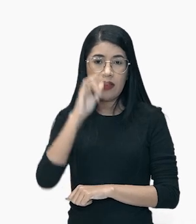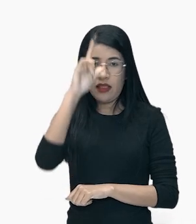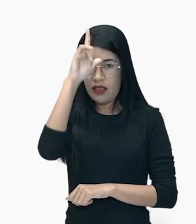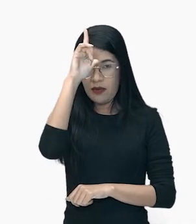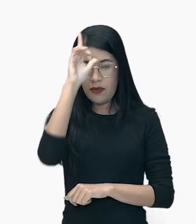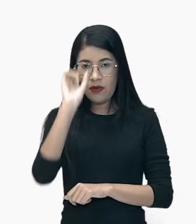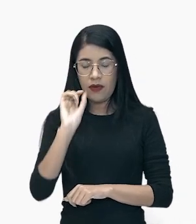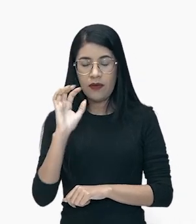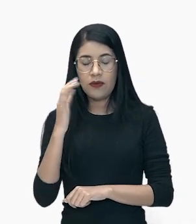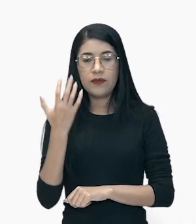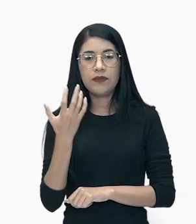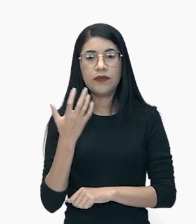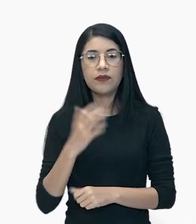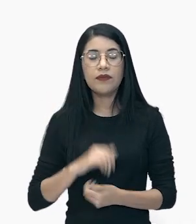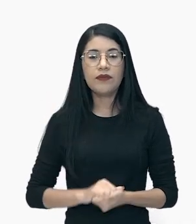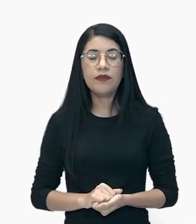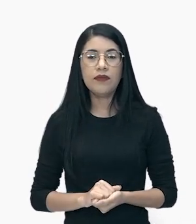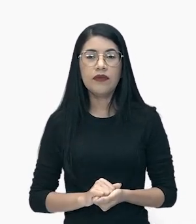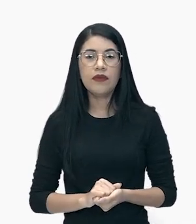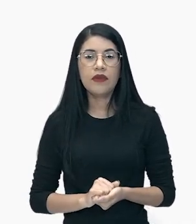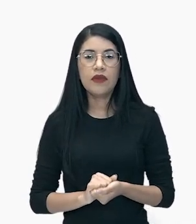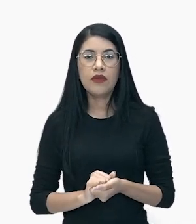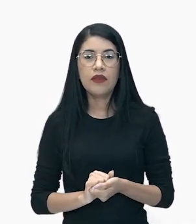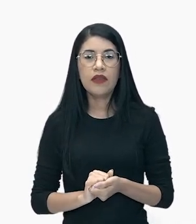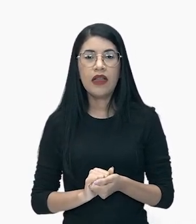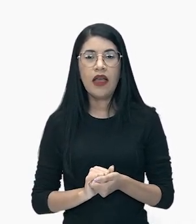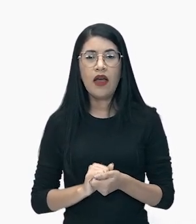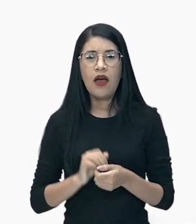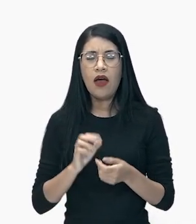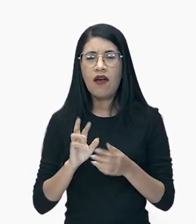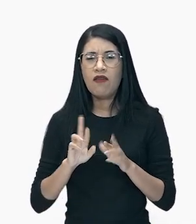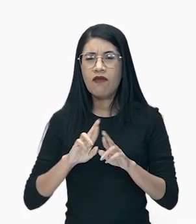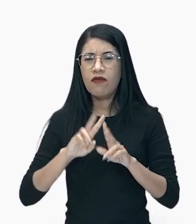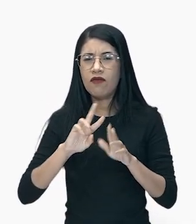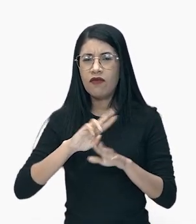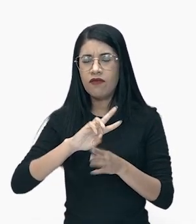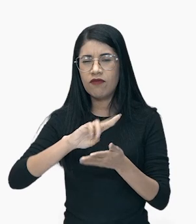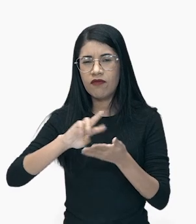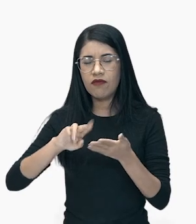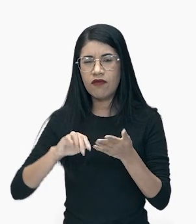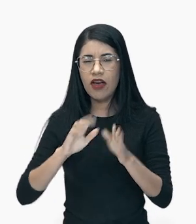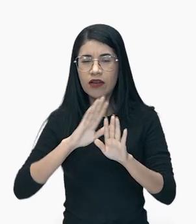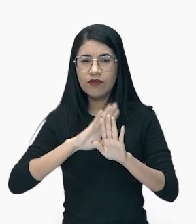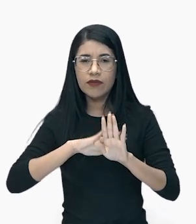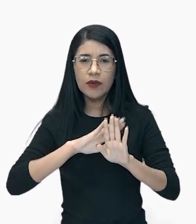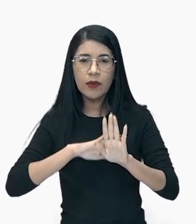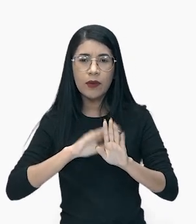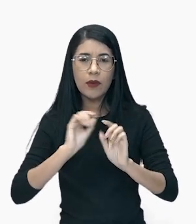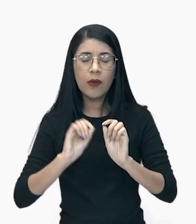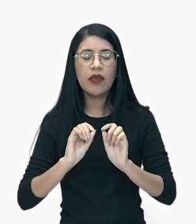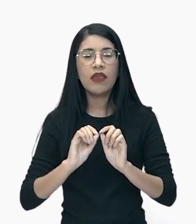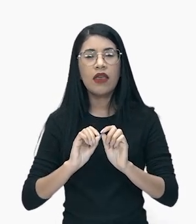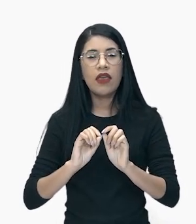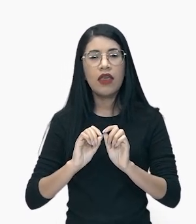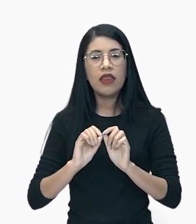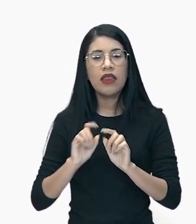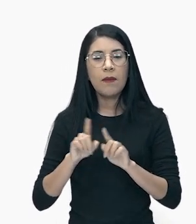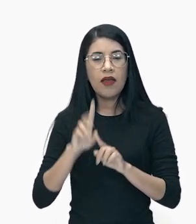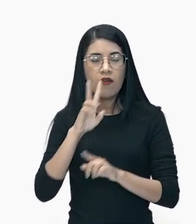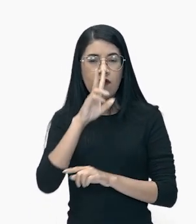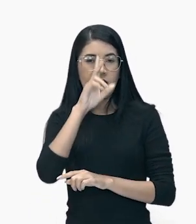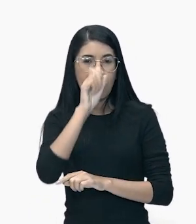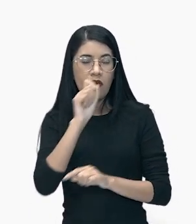gerou ali a abertura para a entrada de ideologias totalitárias que viam ali com o Estado forte e